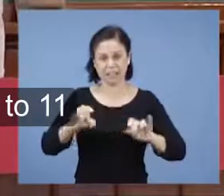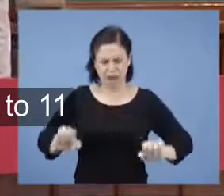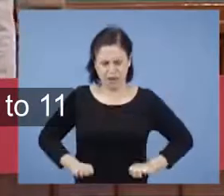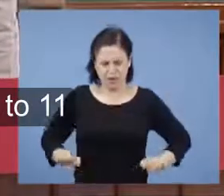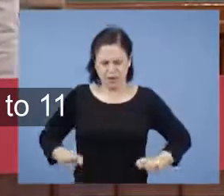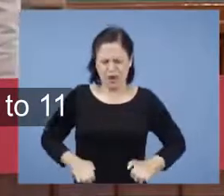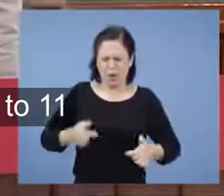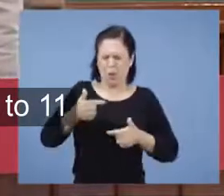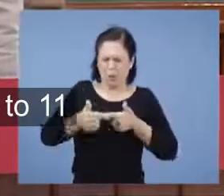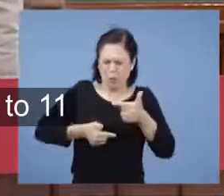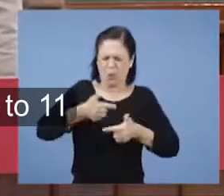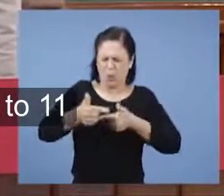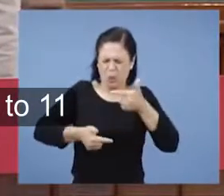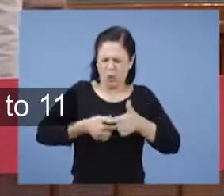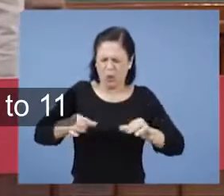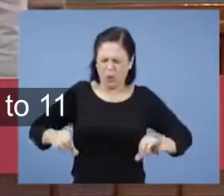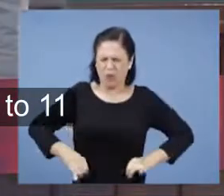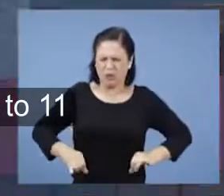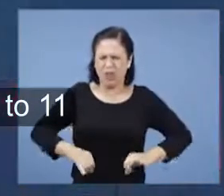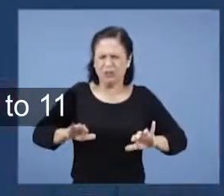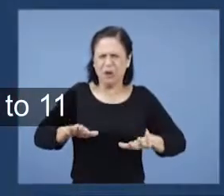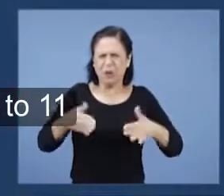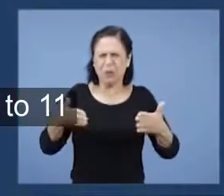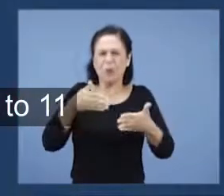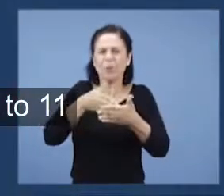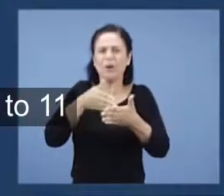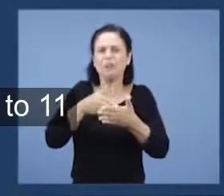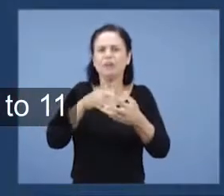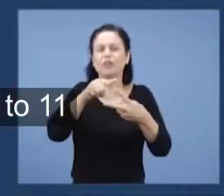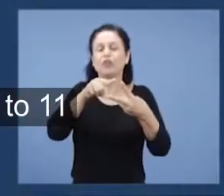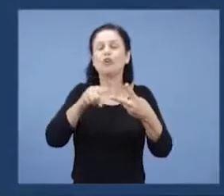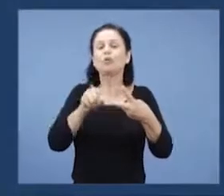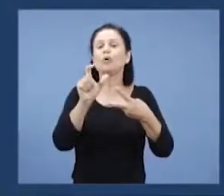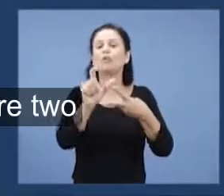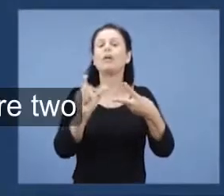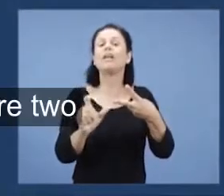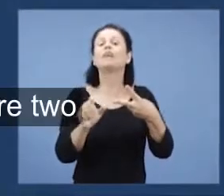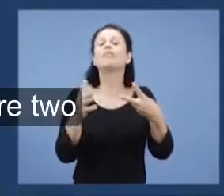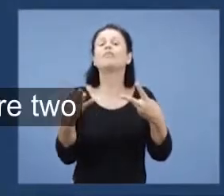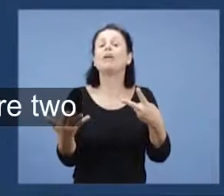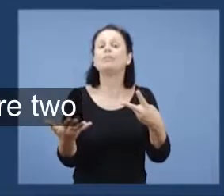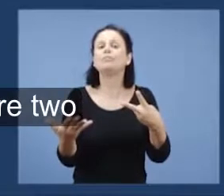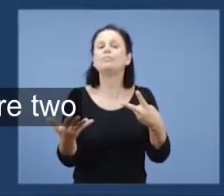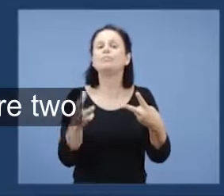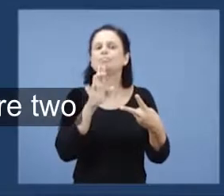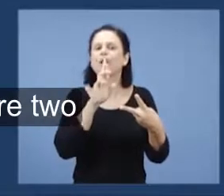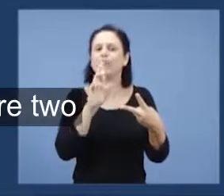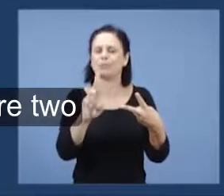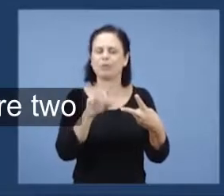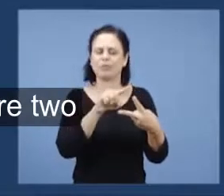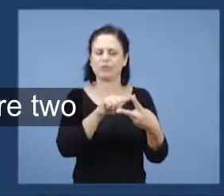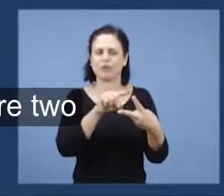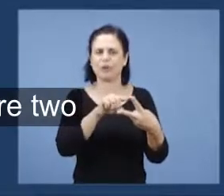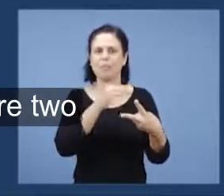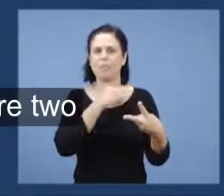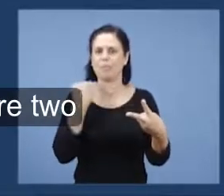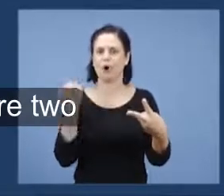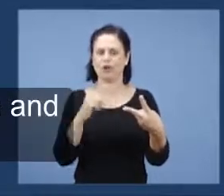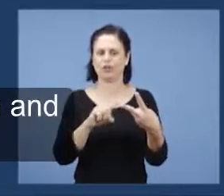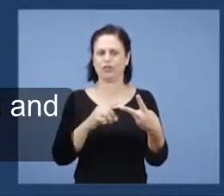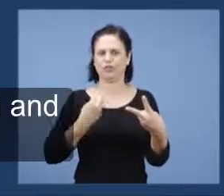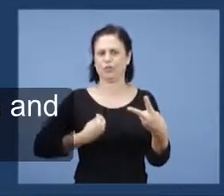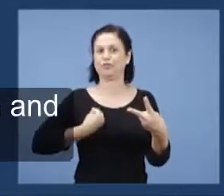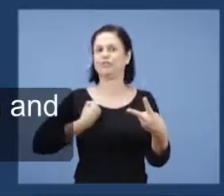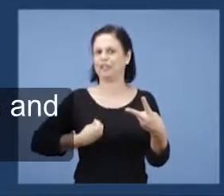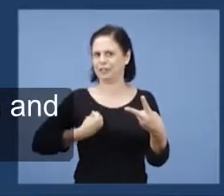igreja de Esmirna? Apocalipse 2, do versículo de 8 a 11. E a resposta é aqui, é morte e vida.